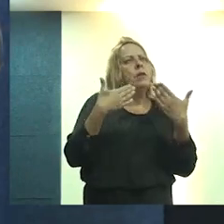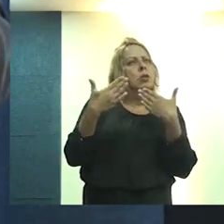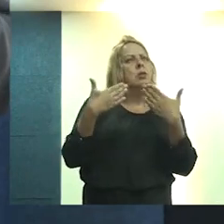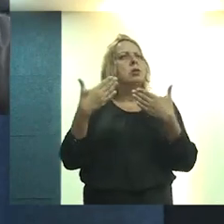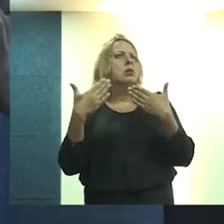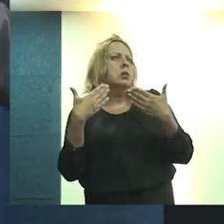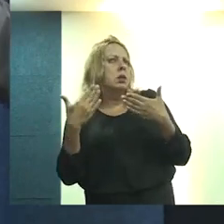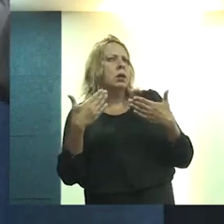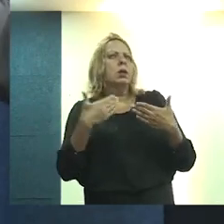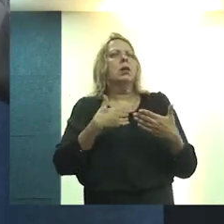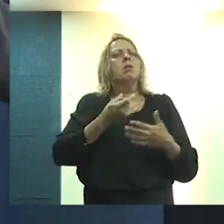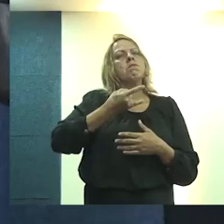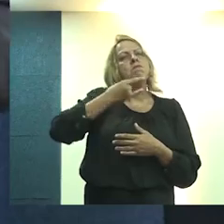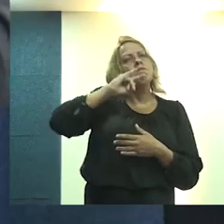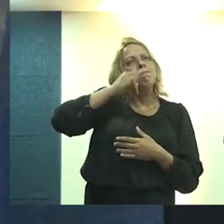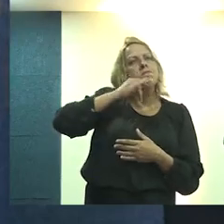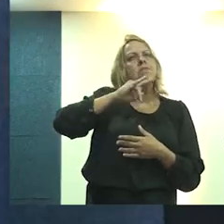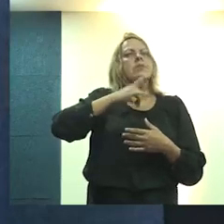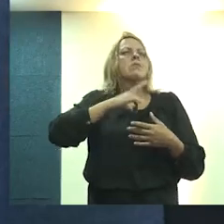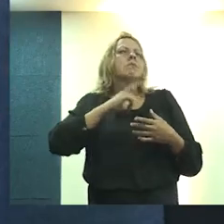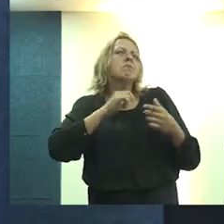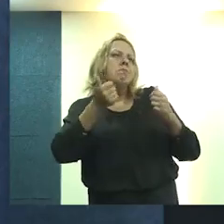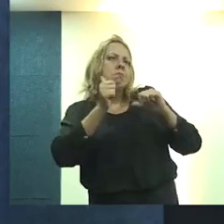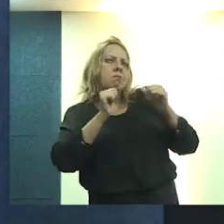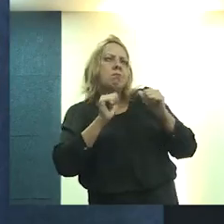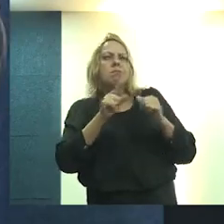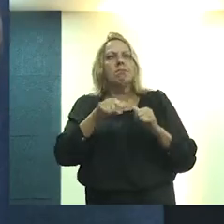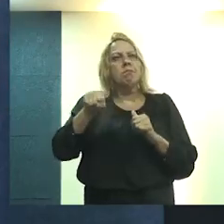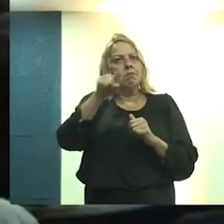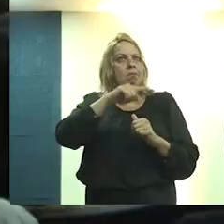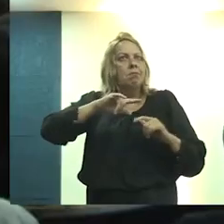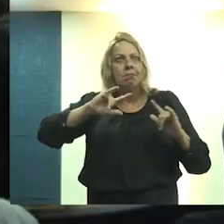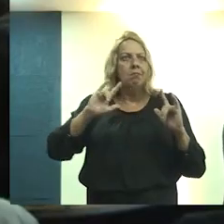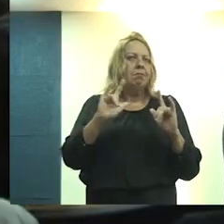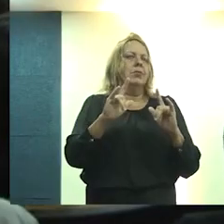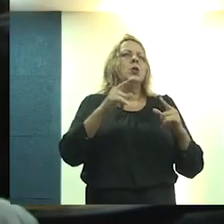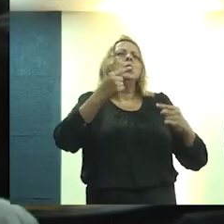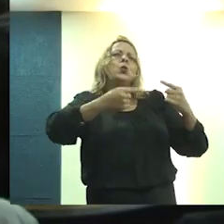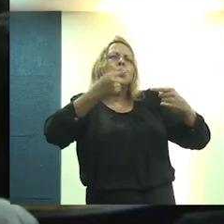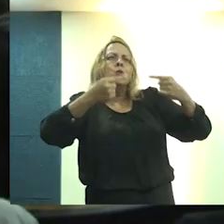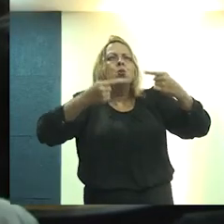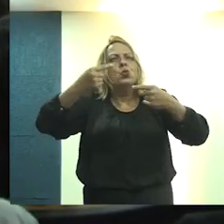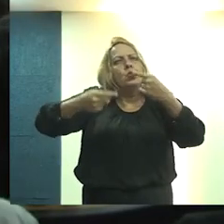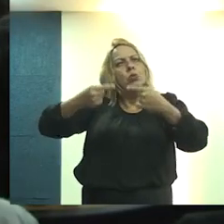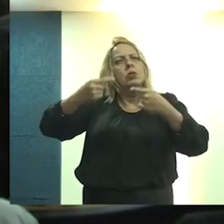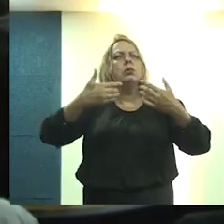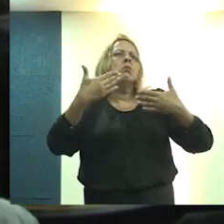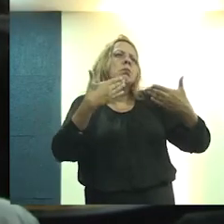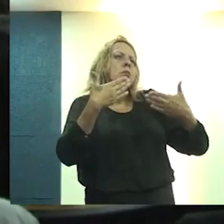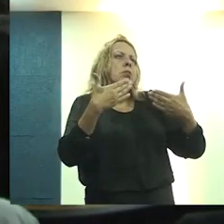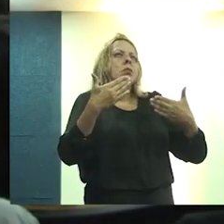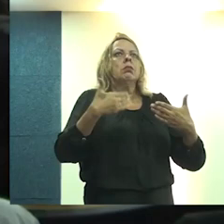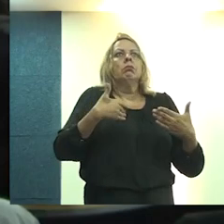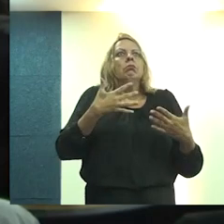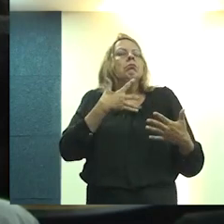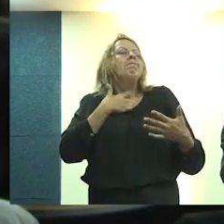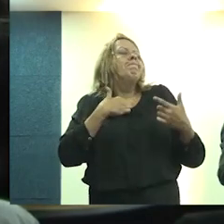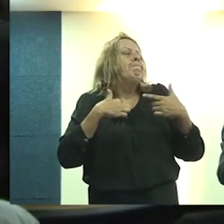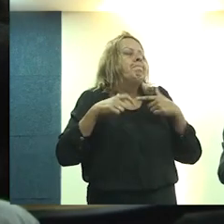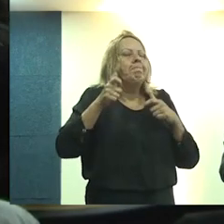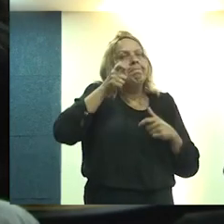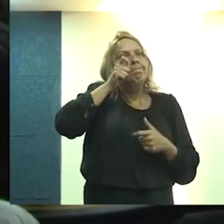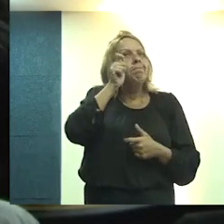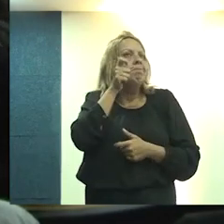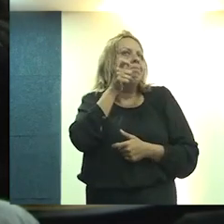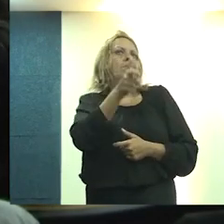eles, desfrutando de uma cachaçinha, que eles adoravam, discutir e continuar discutindo com a mesma ânsia, com a